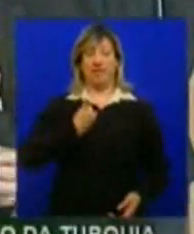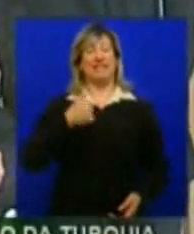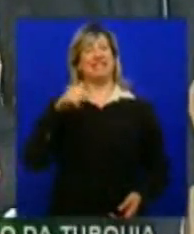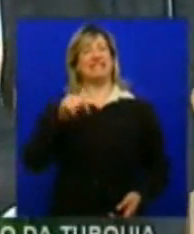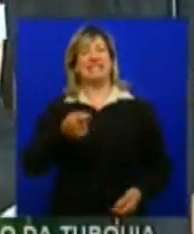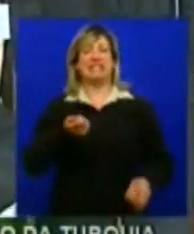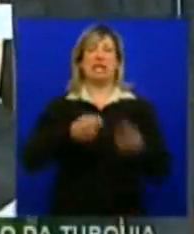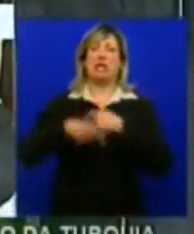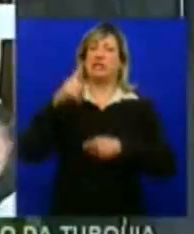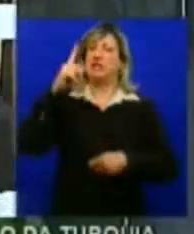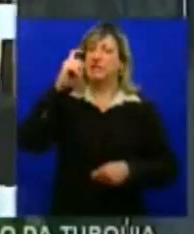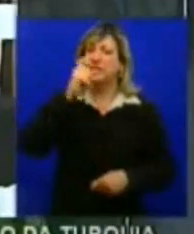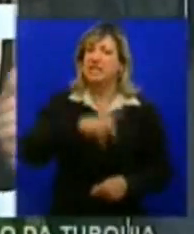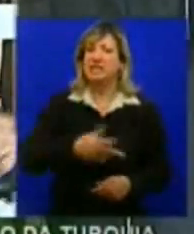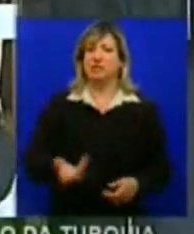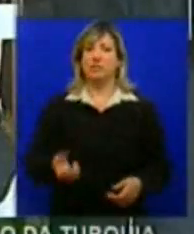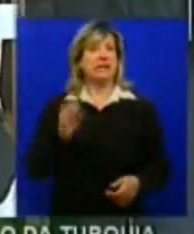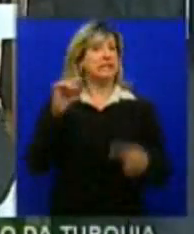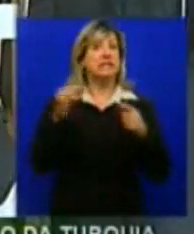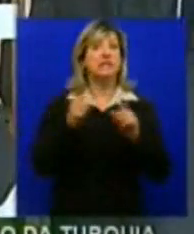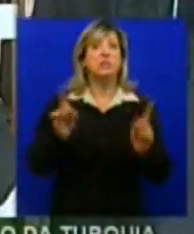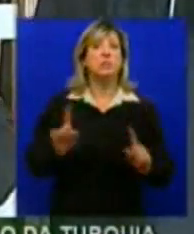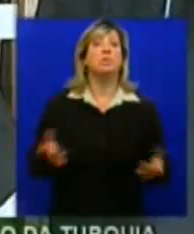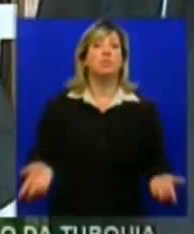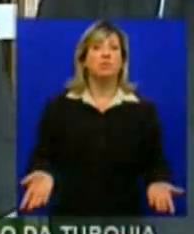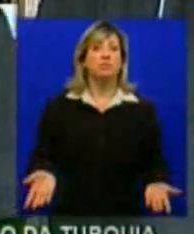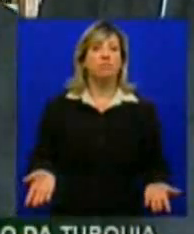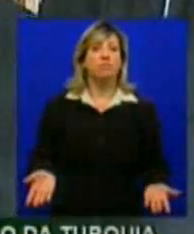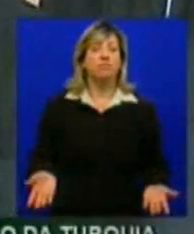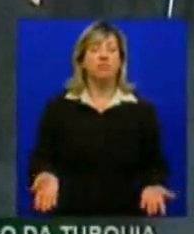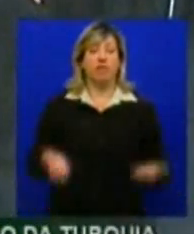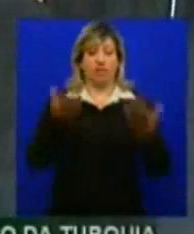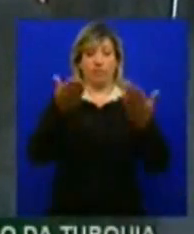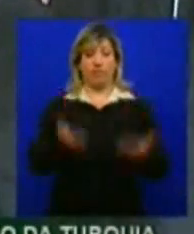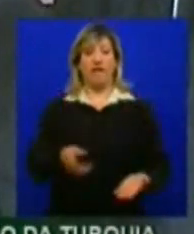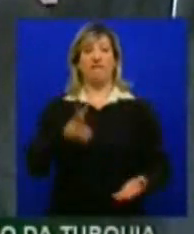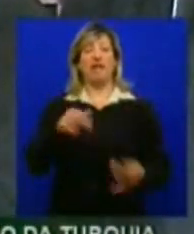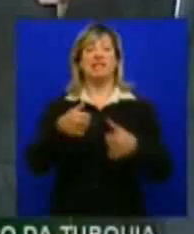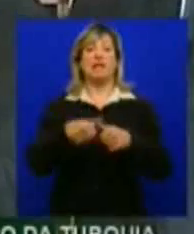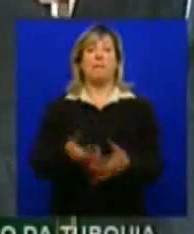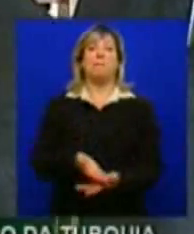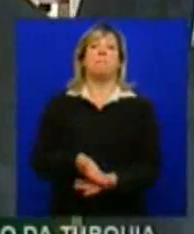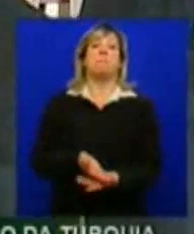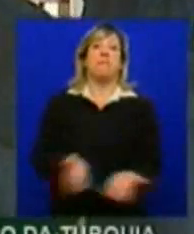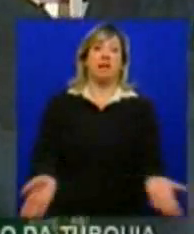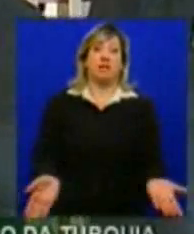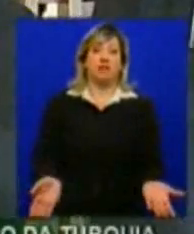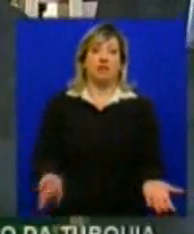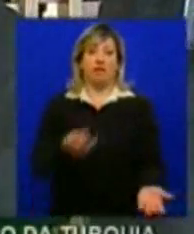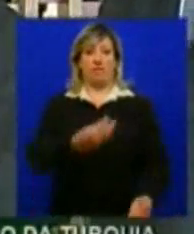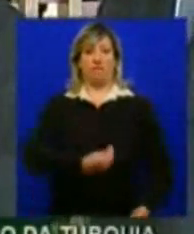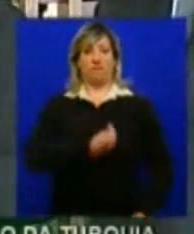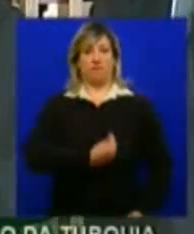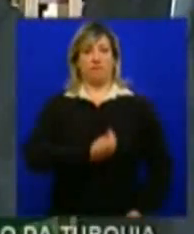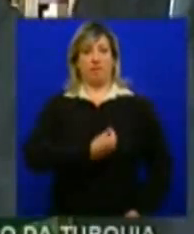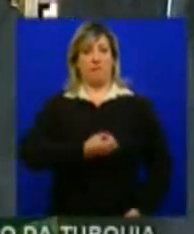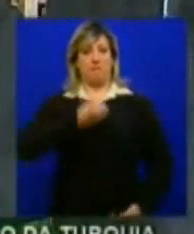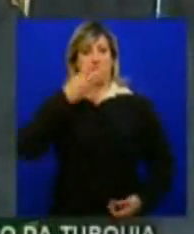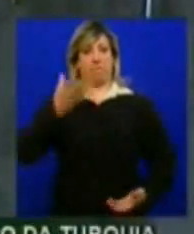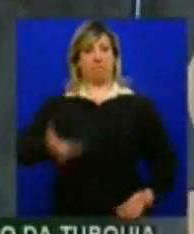difícil e se não der certo o senhor estará jogando fora o prestígio adquirido.